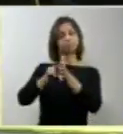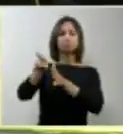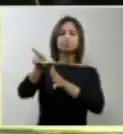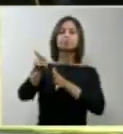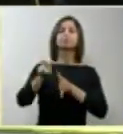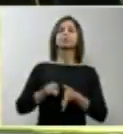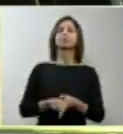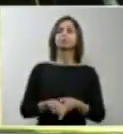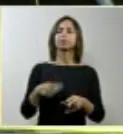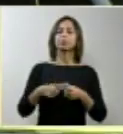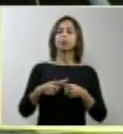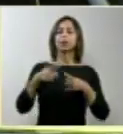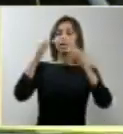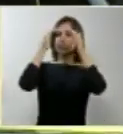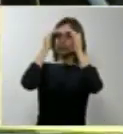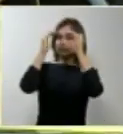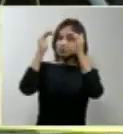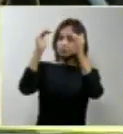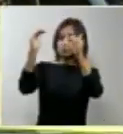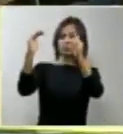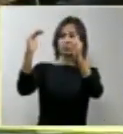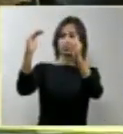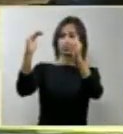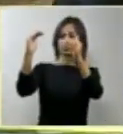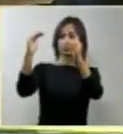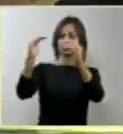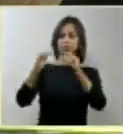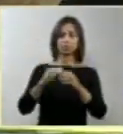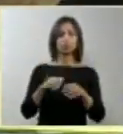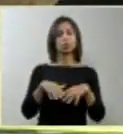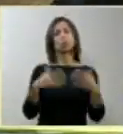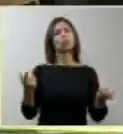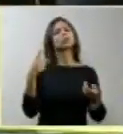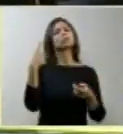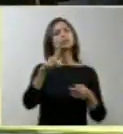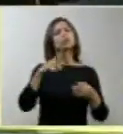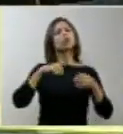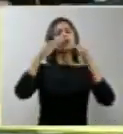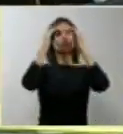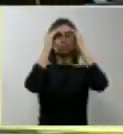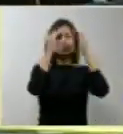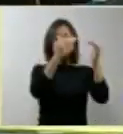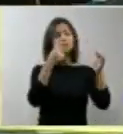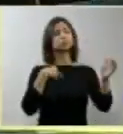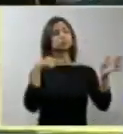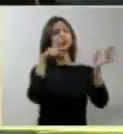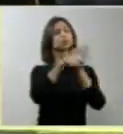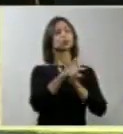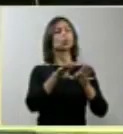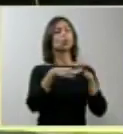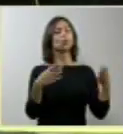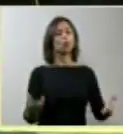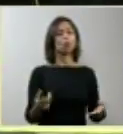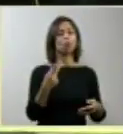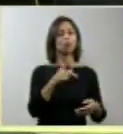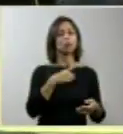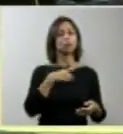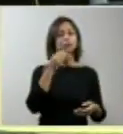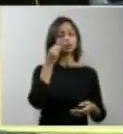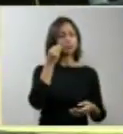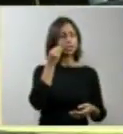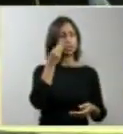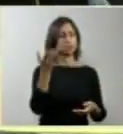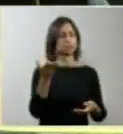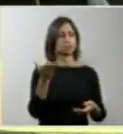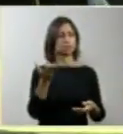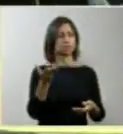devido e merecido, que, de parte das suas convicções filosóficas, a senhora tem alguma experiência clínica